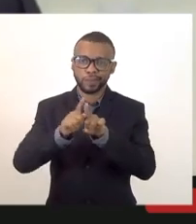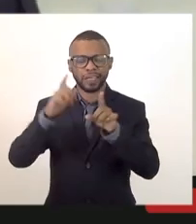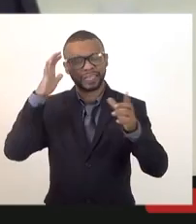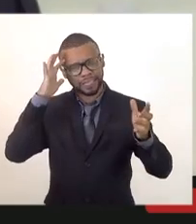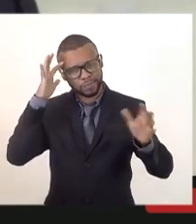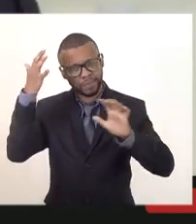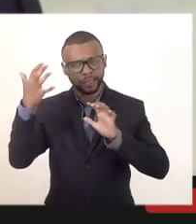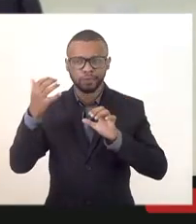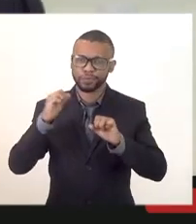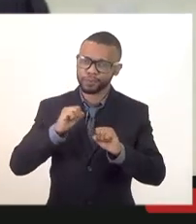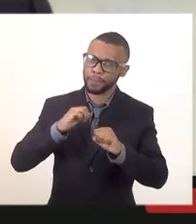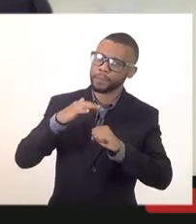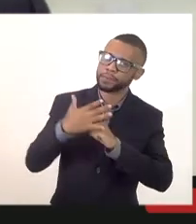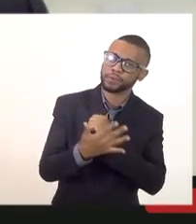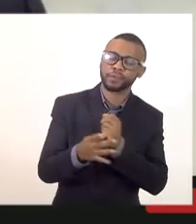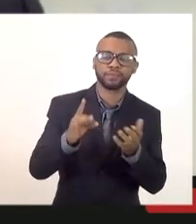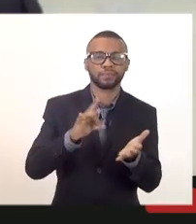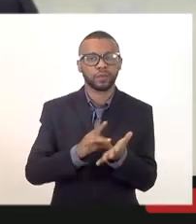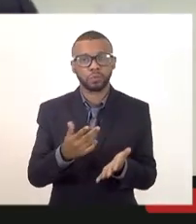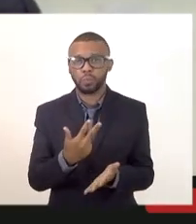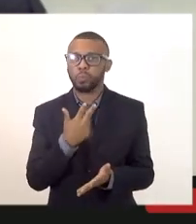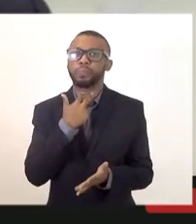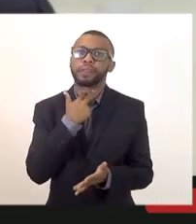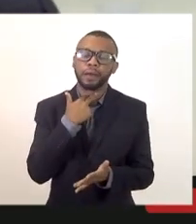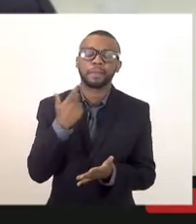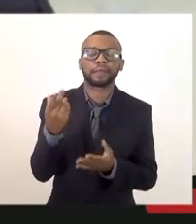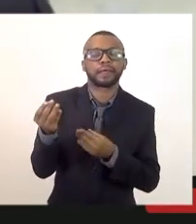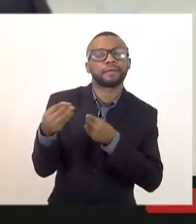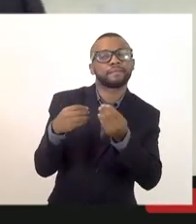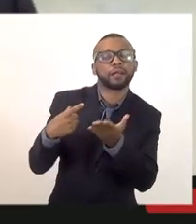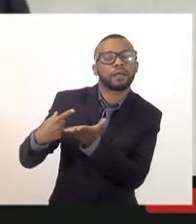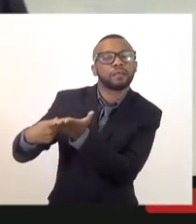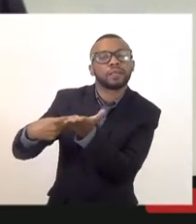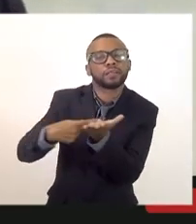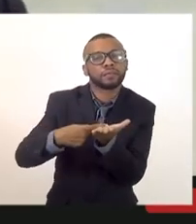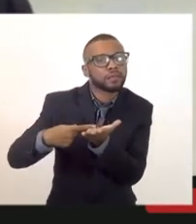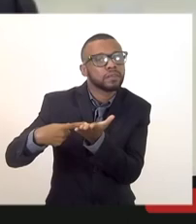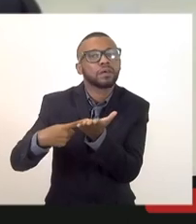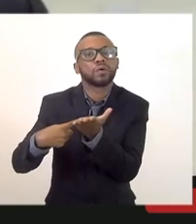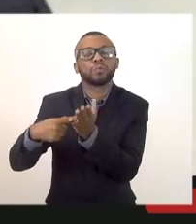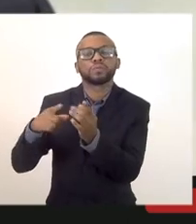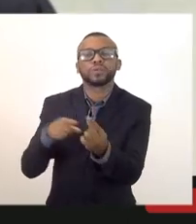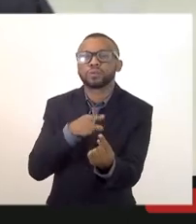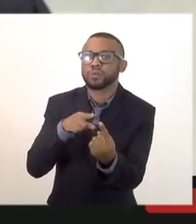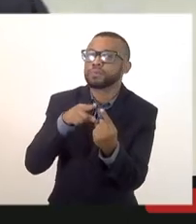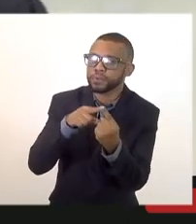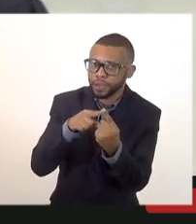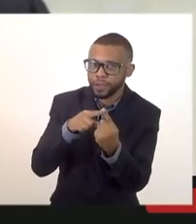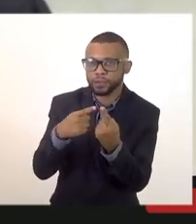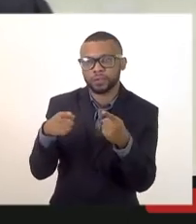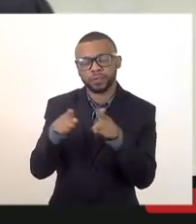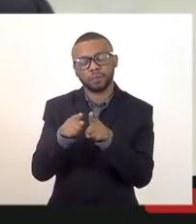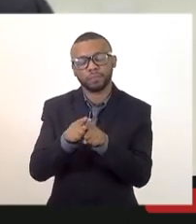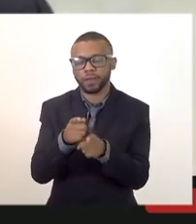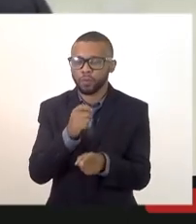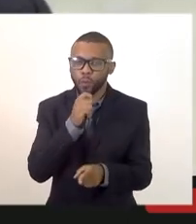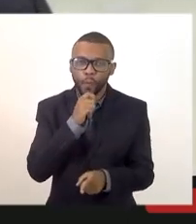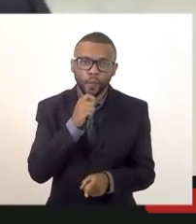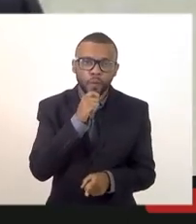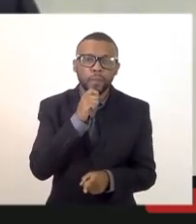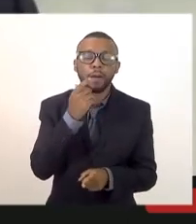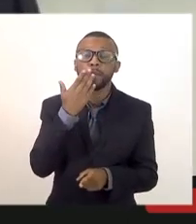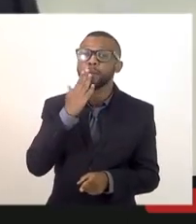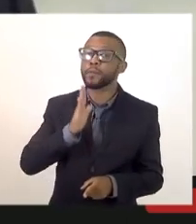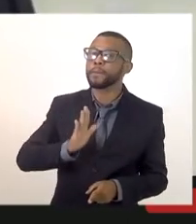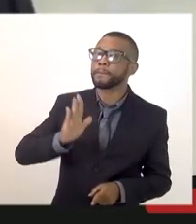de fato não dá pra ter flexibilização nesse sentido o que a gente pode tentar sem também nenhuma promessa nesse sentido mas